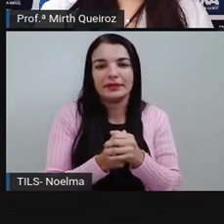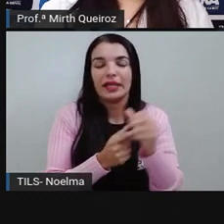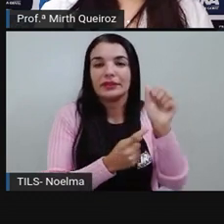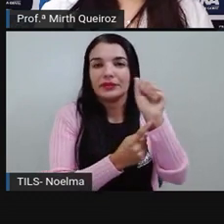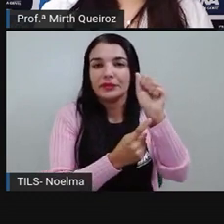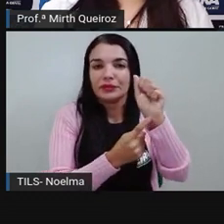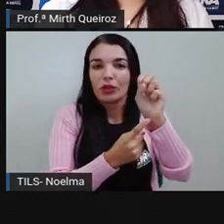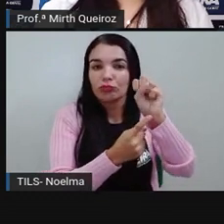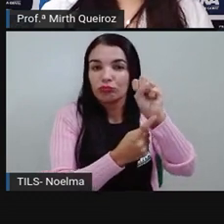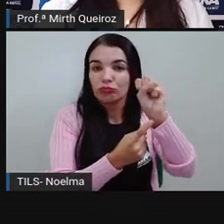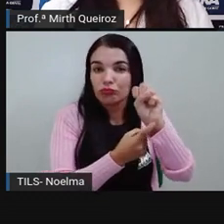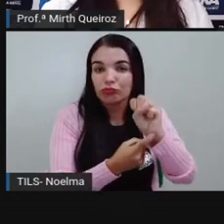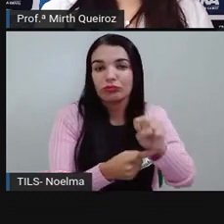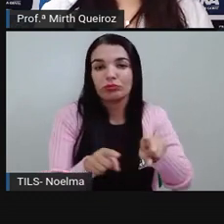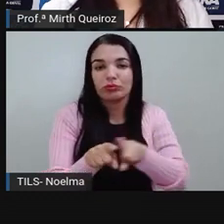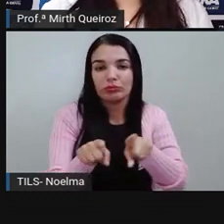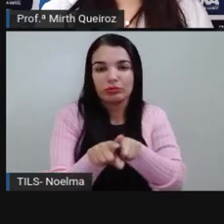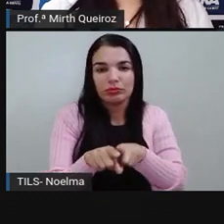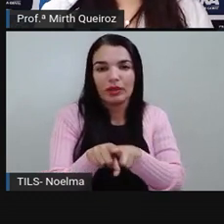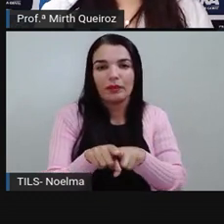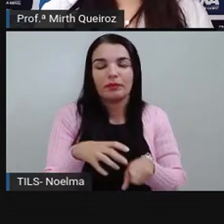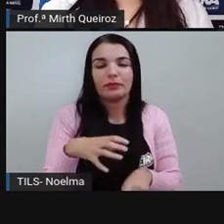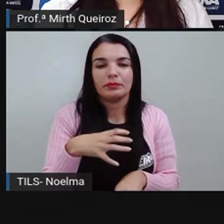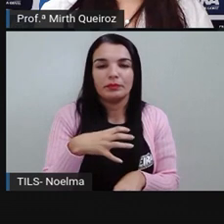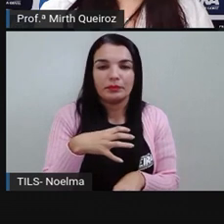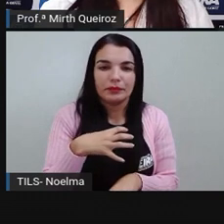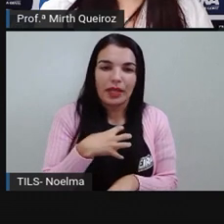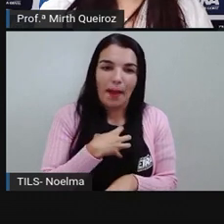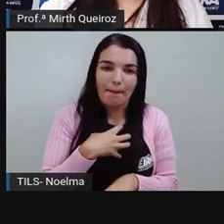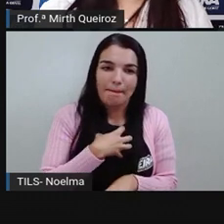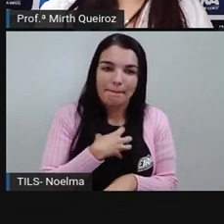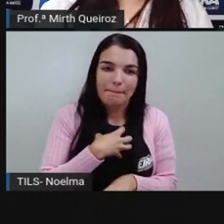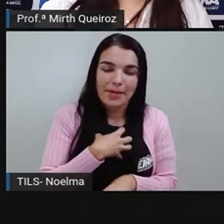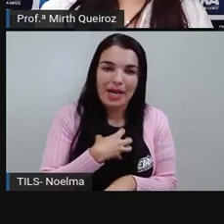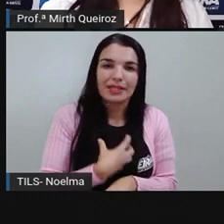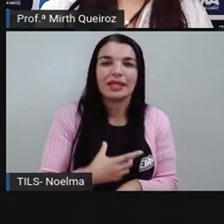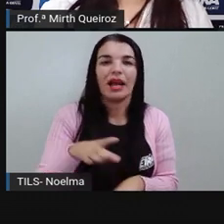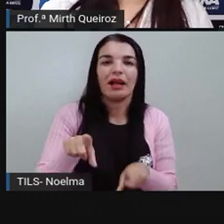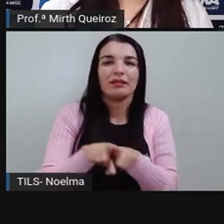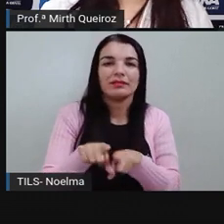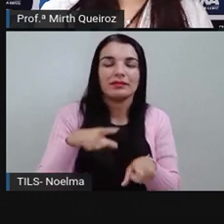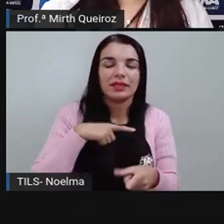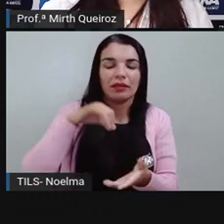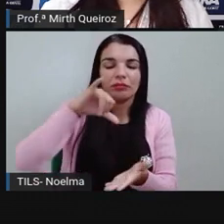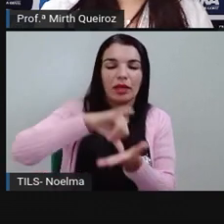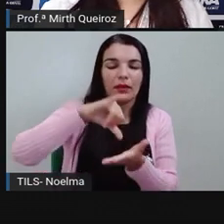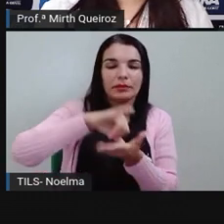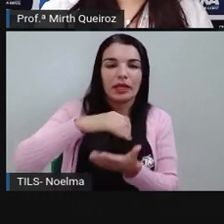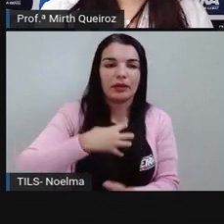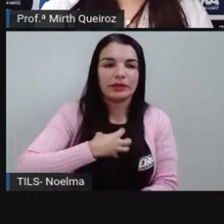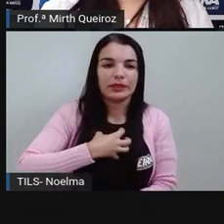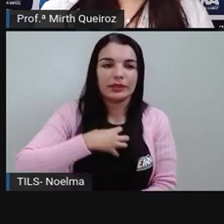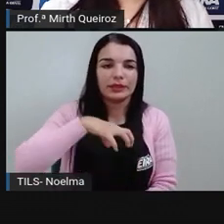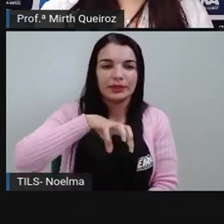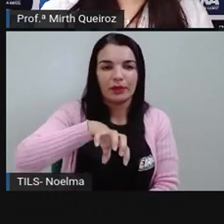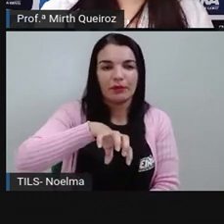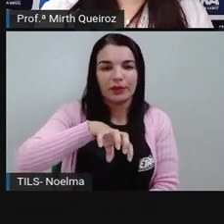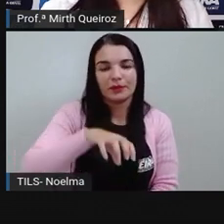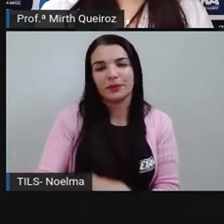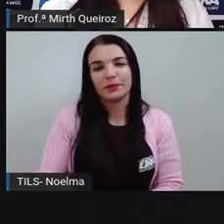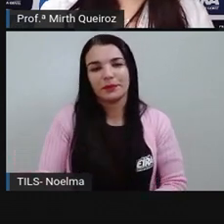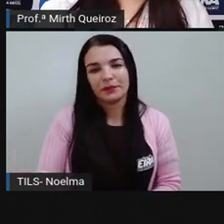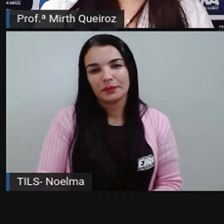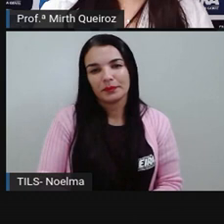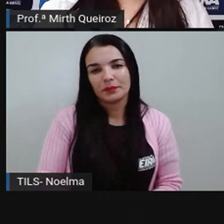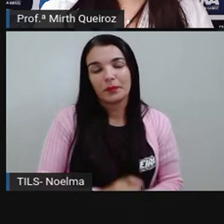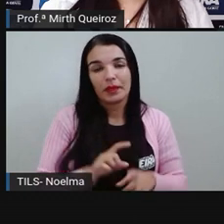Sergipe, com capital Aracaju e a nossa Bahia, que tem como capital Salvador.